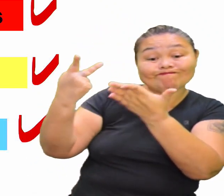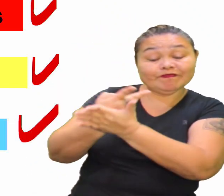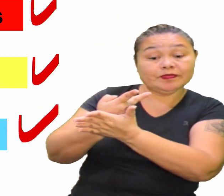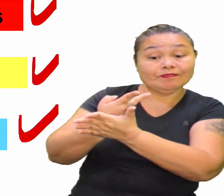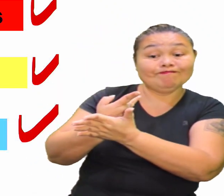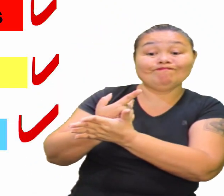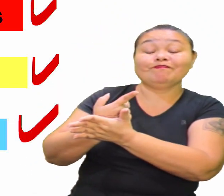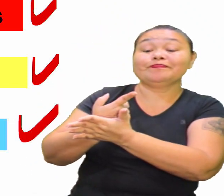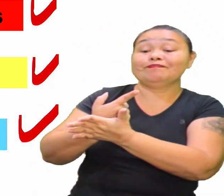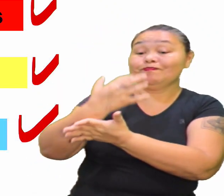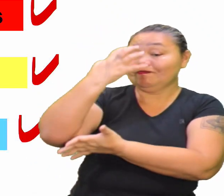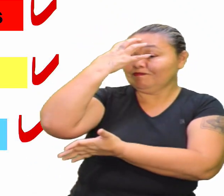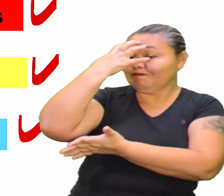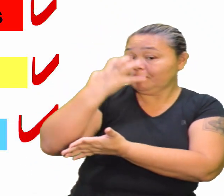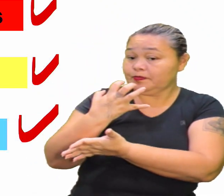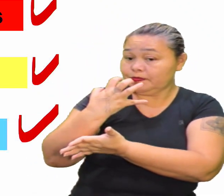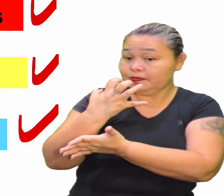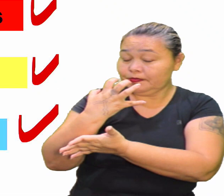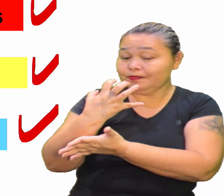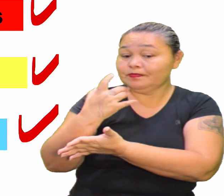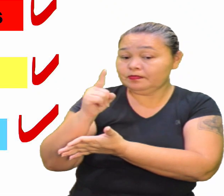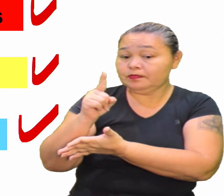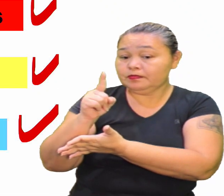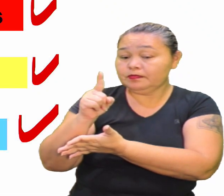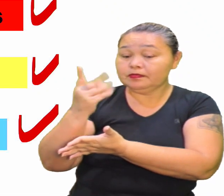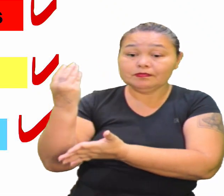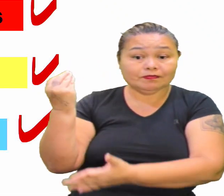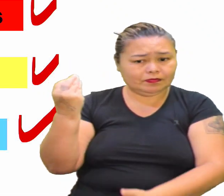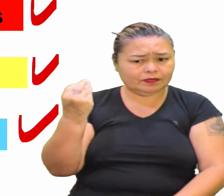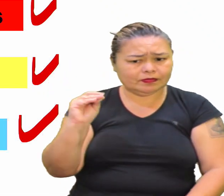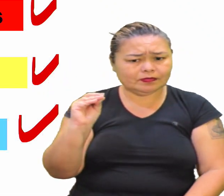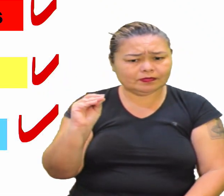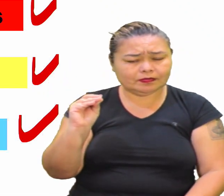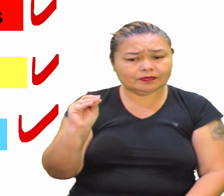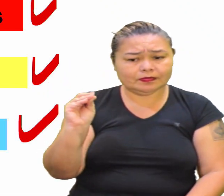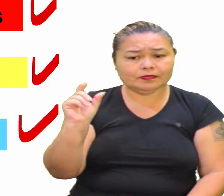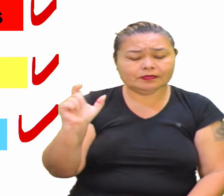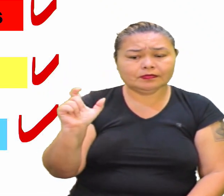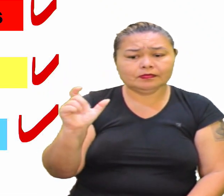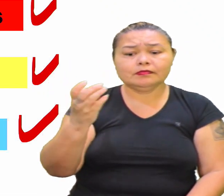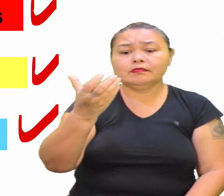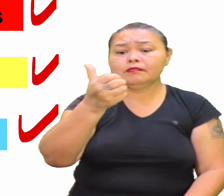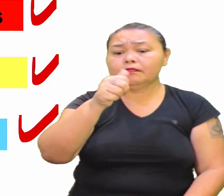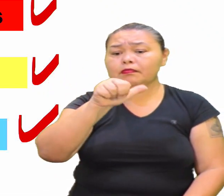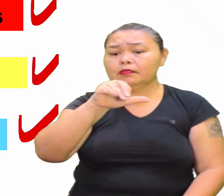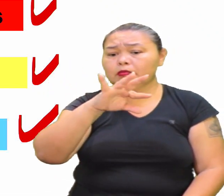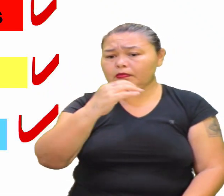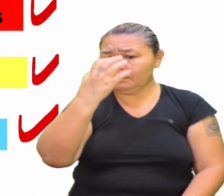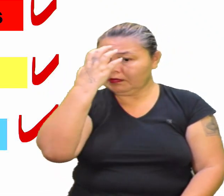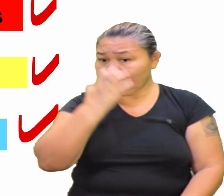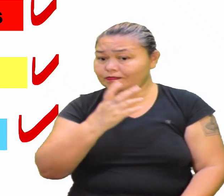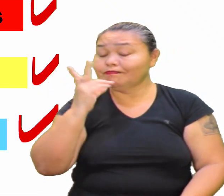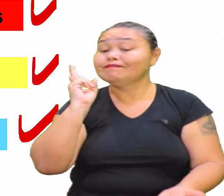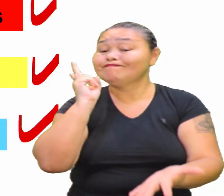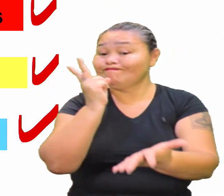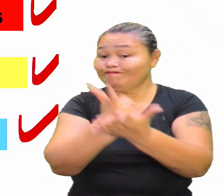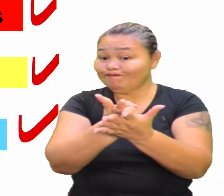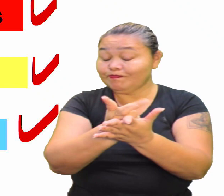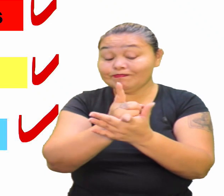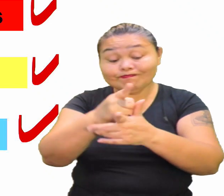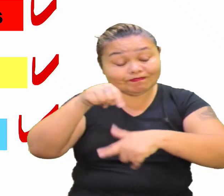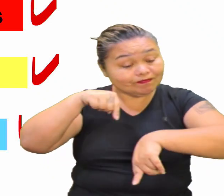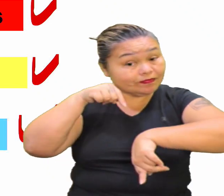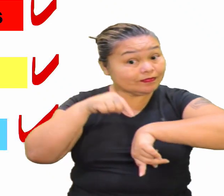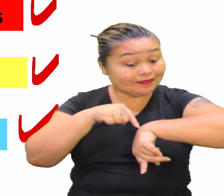críticas E aí essa palavra coloca aí no teu coração de vermelhão Críticas mesmo Porque chega